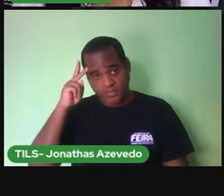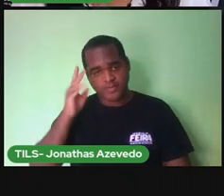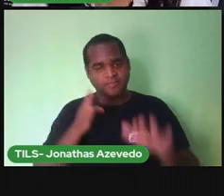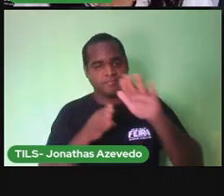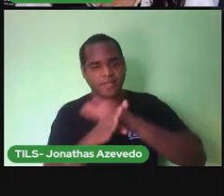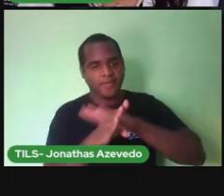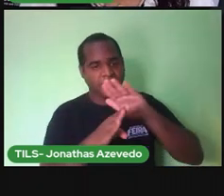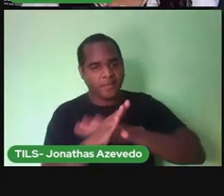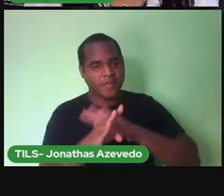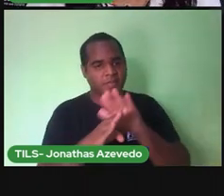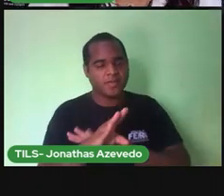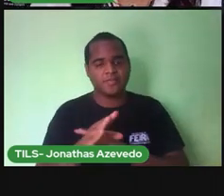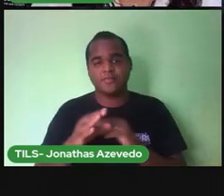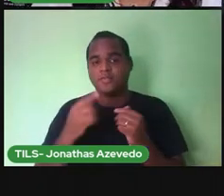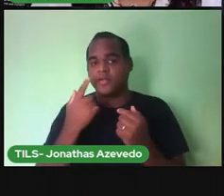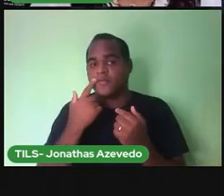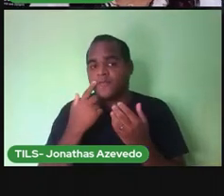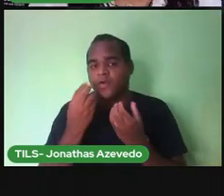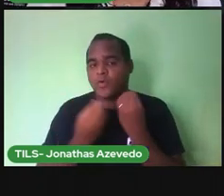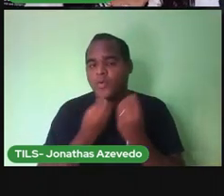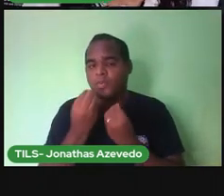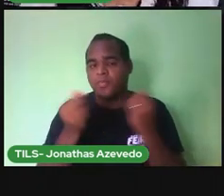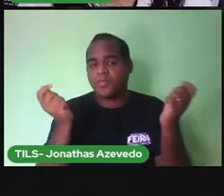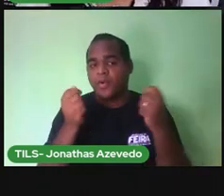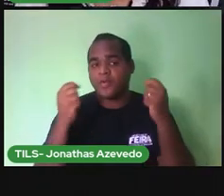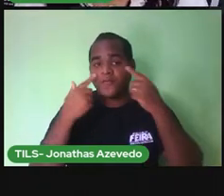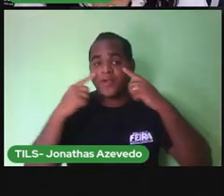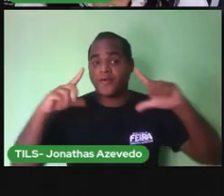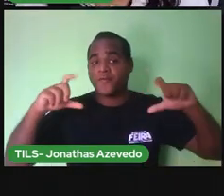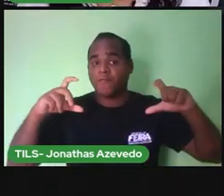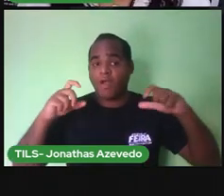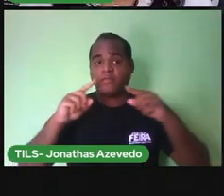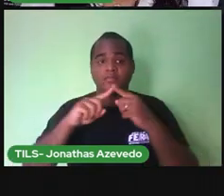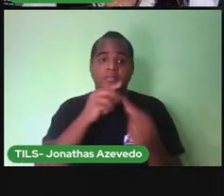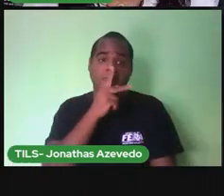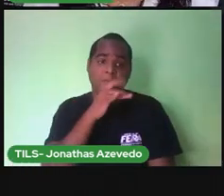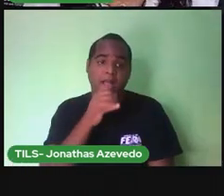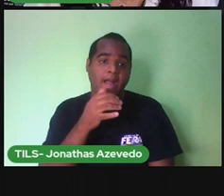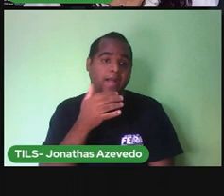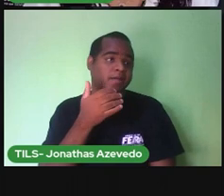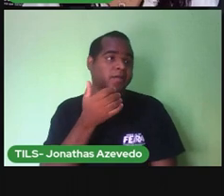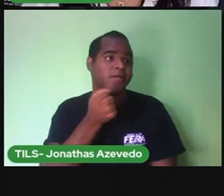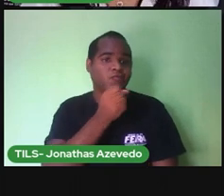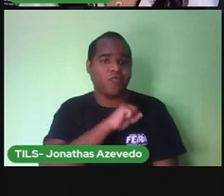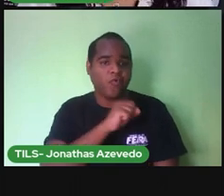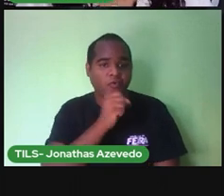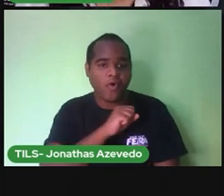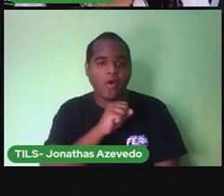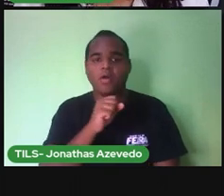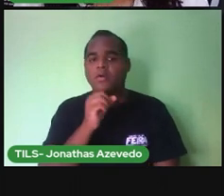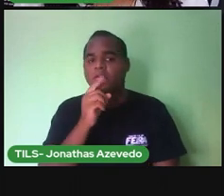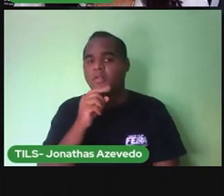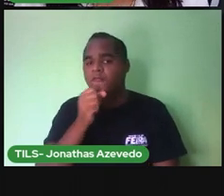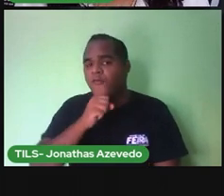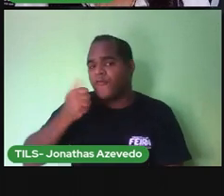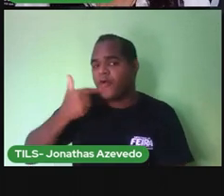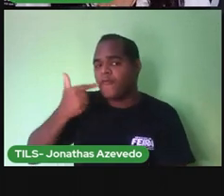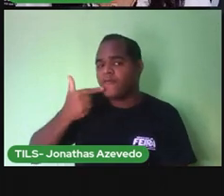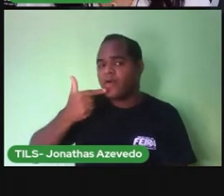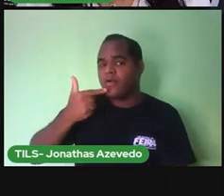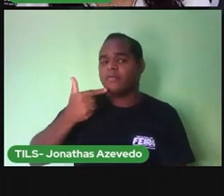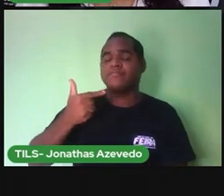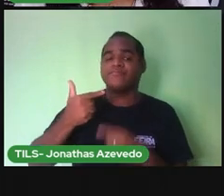exemplo, você já viu alguma foto dos seus pais, dos seus avós, dos seus bisavós?